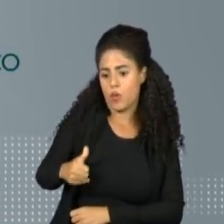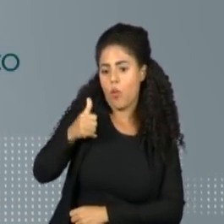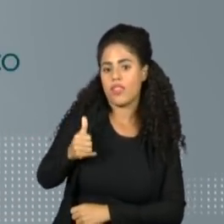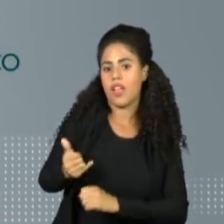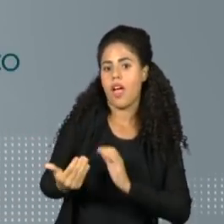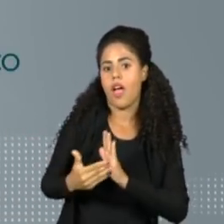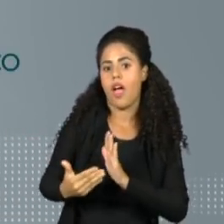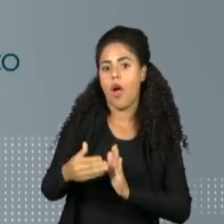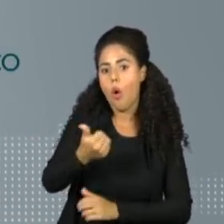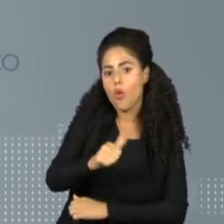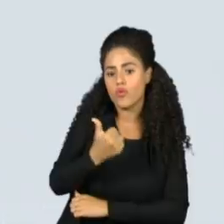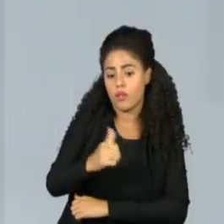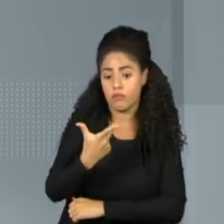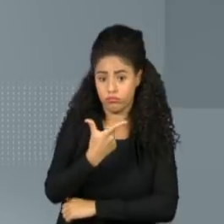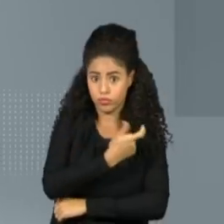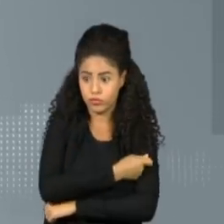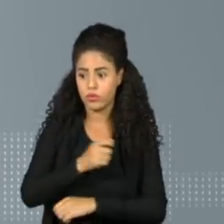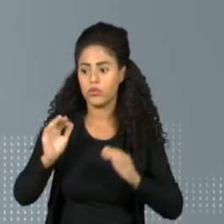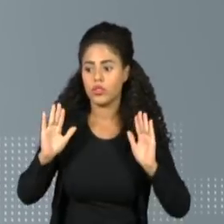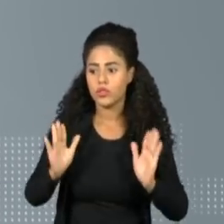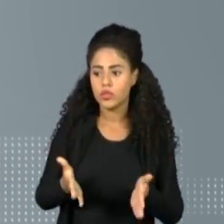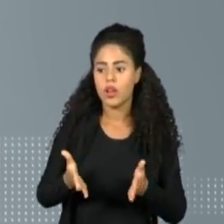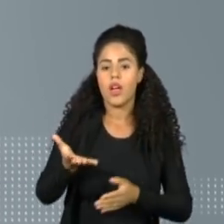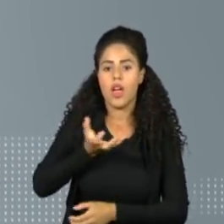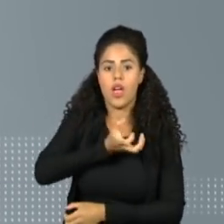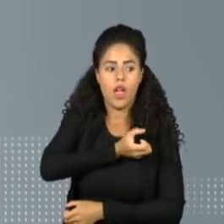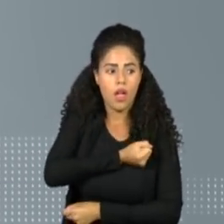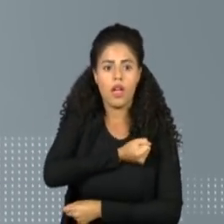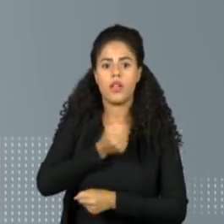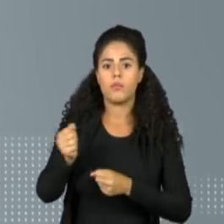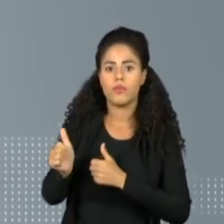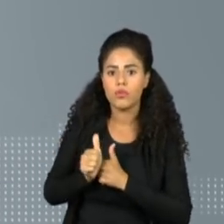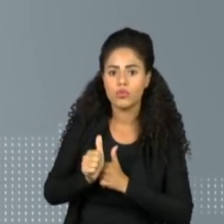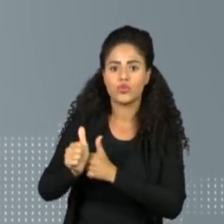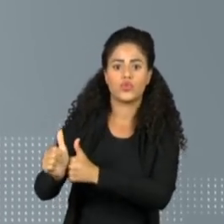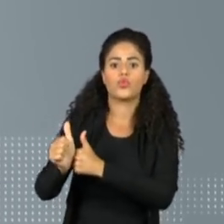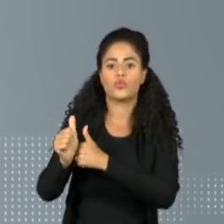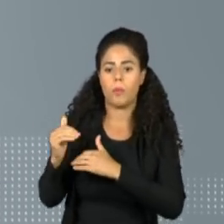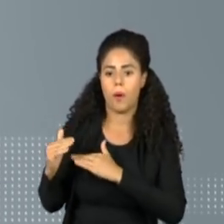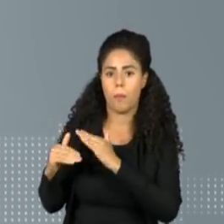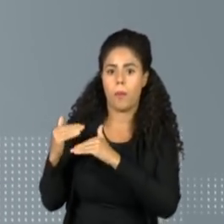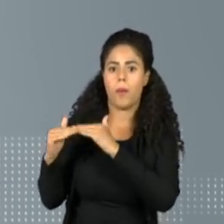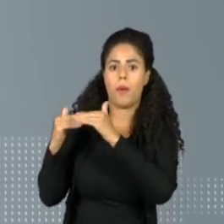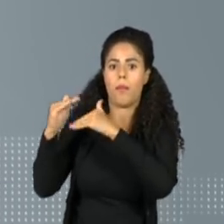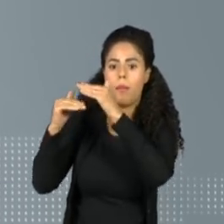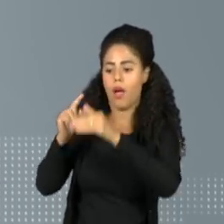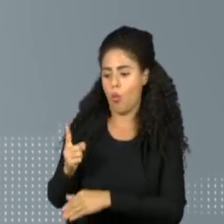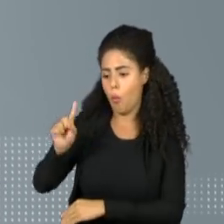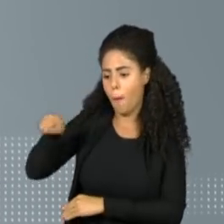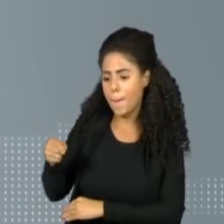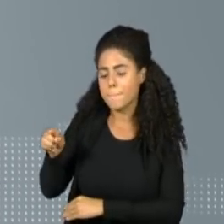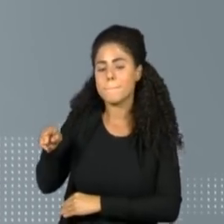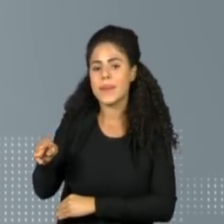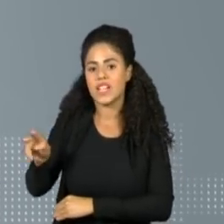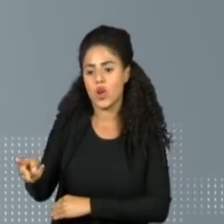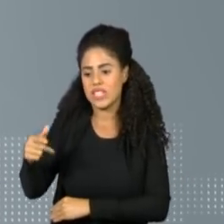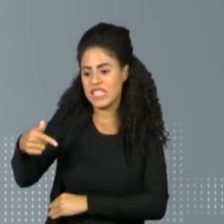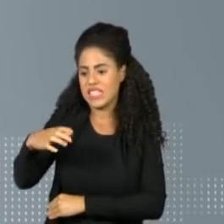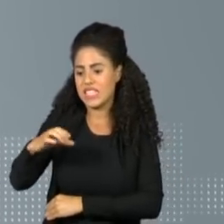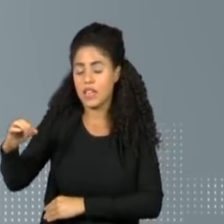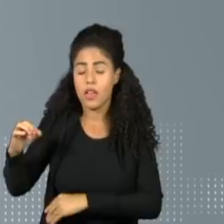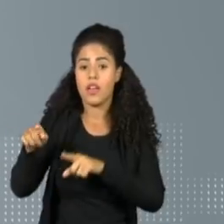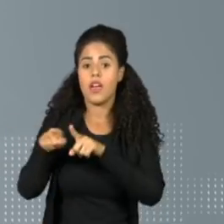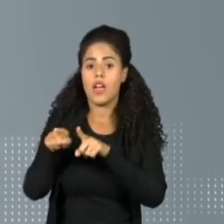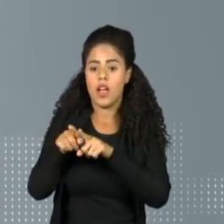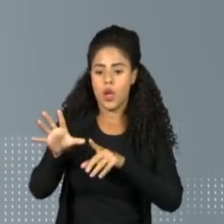anos foram vacinadas. O número de pacientes em acompanhamento subiu para mais de 1 milhão e 700 mil. E